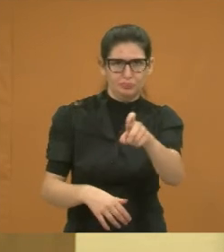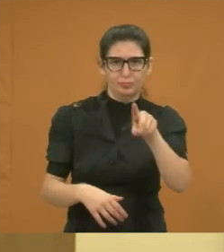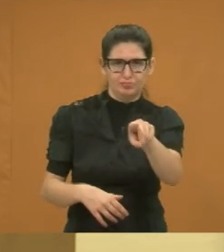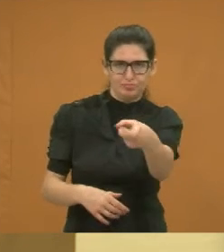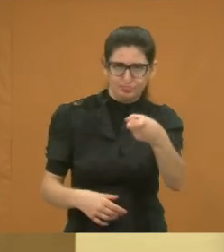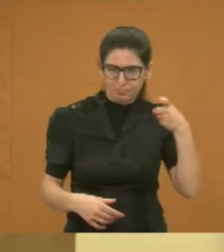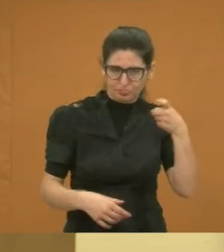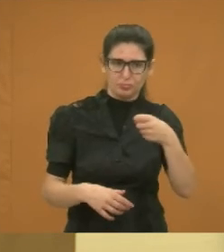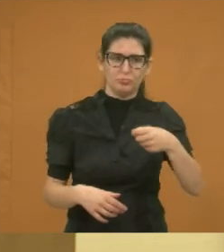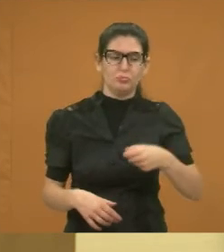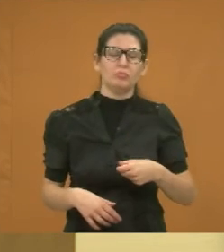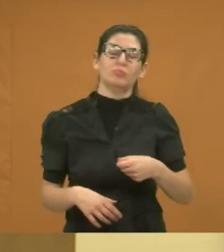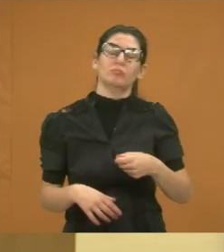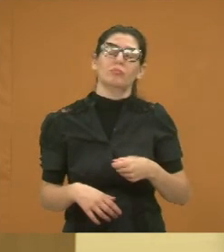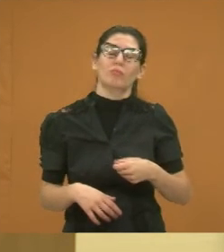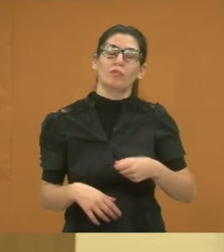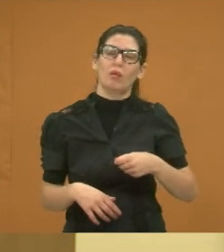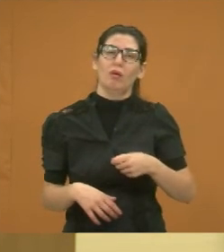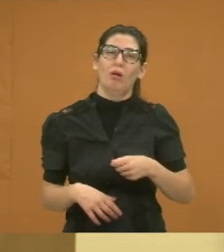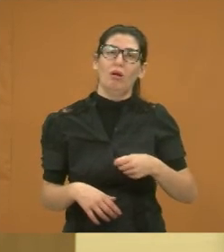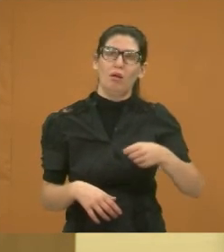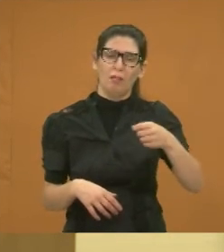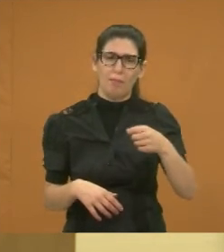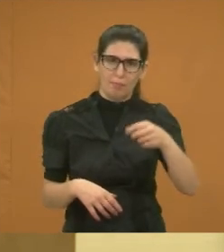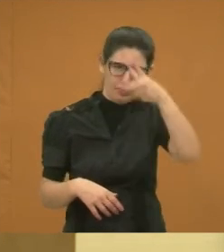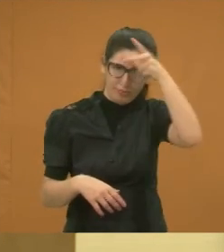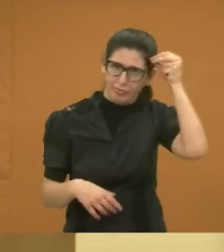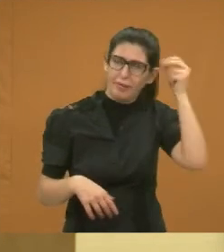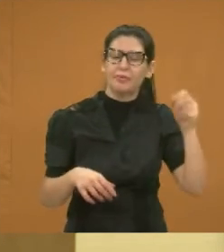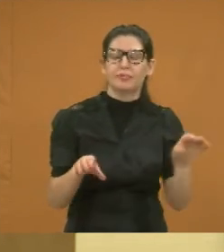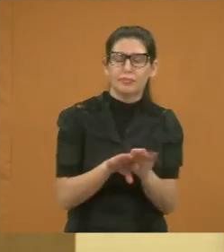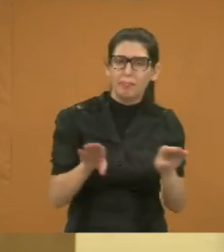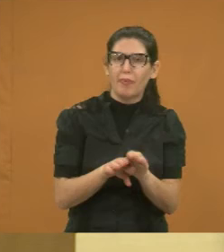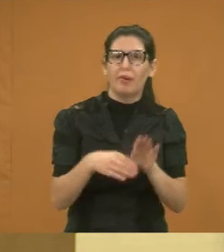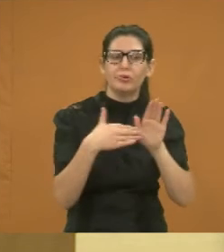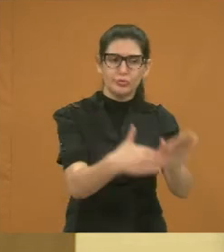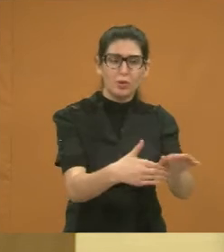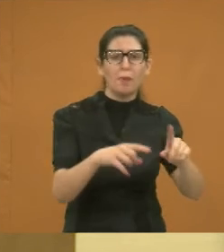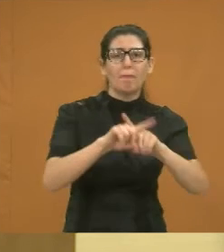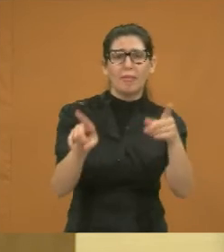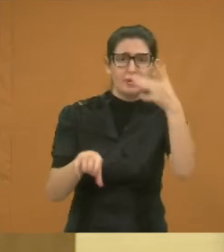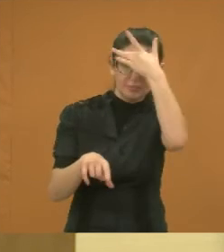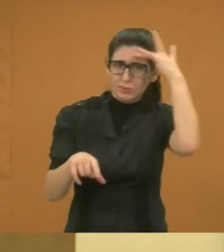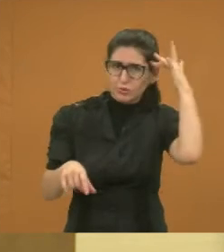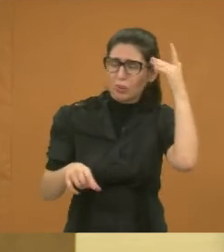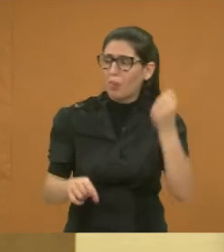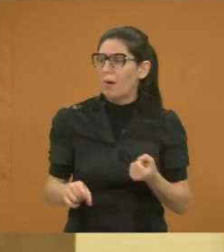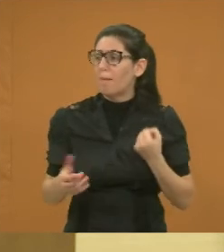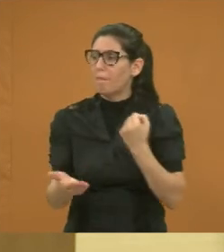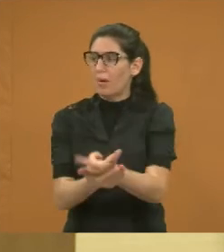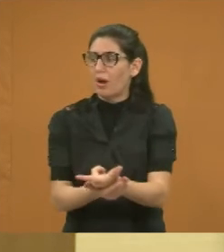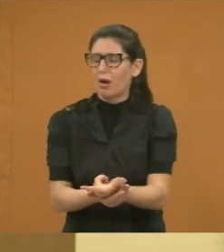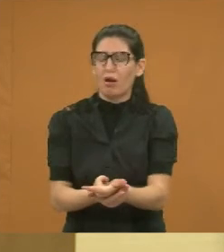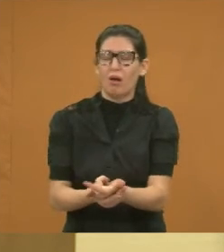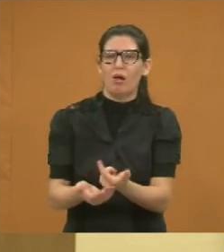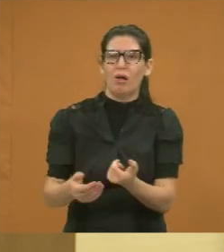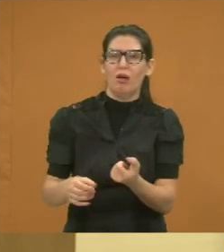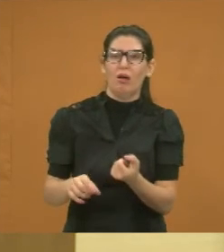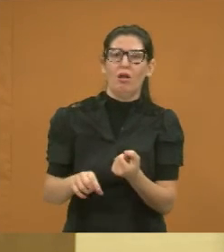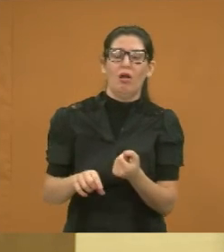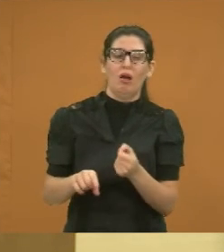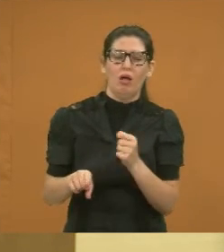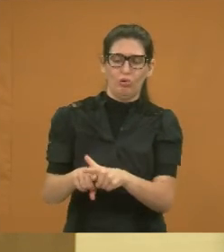e o povo pagando aluguel, pagando aluguel, pagando aluguel. Até quando vai? E na hora de pedir voto,